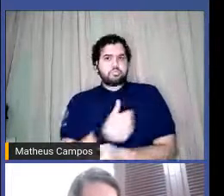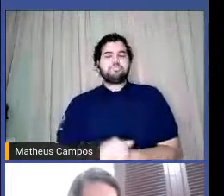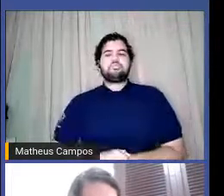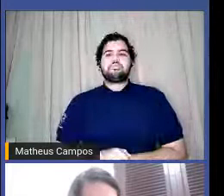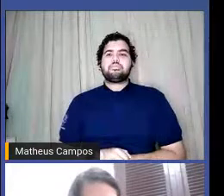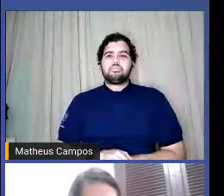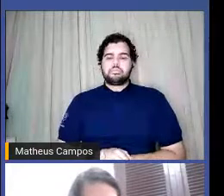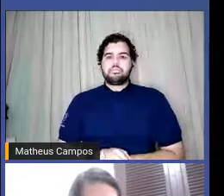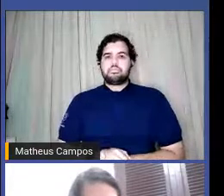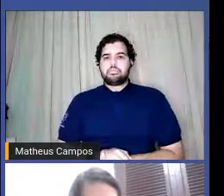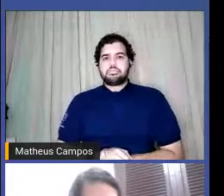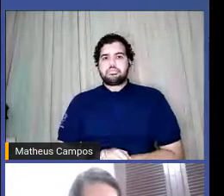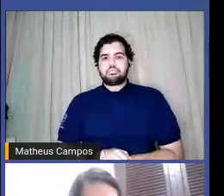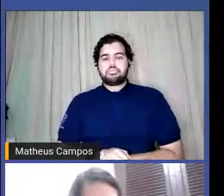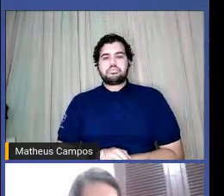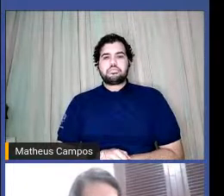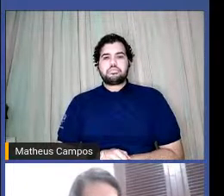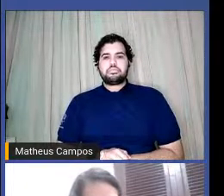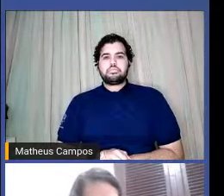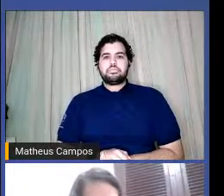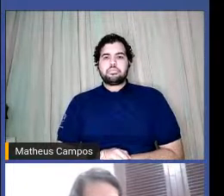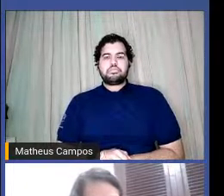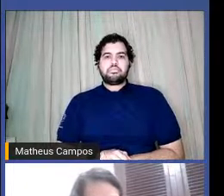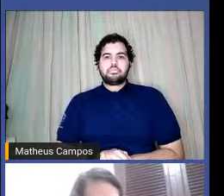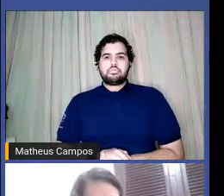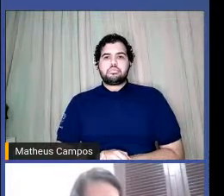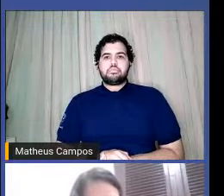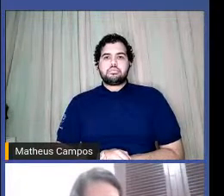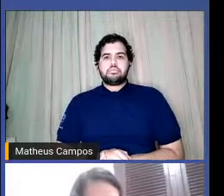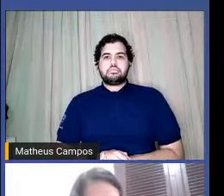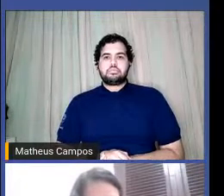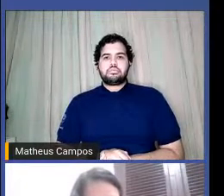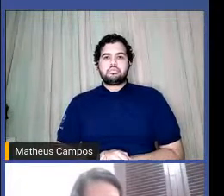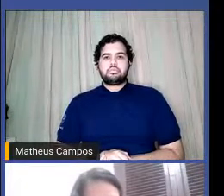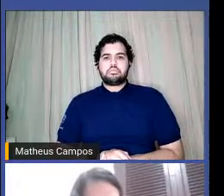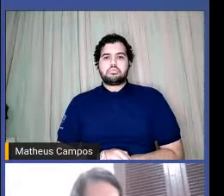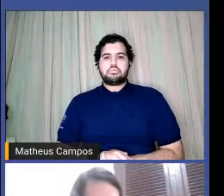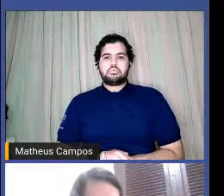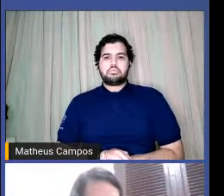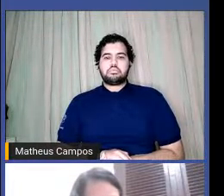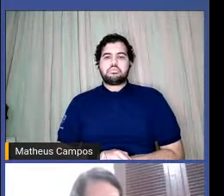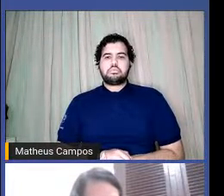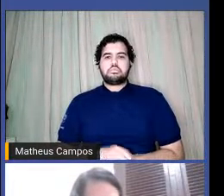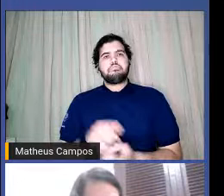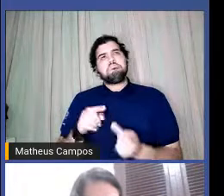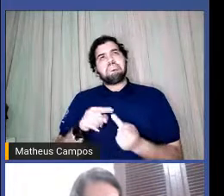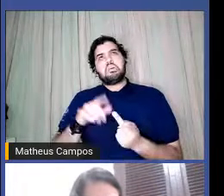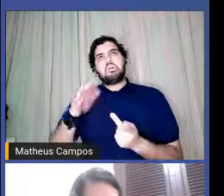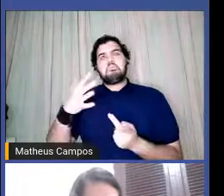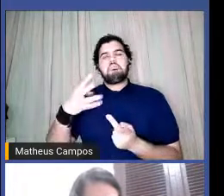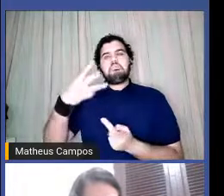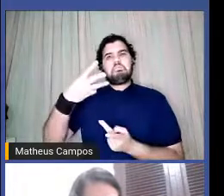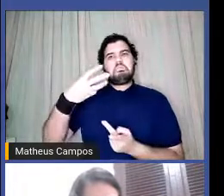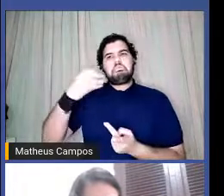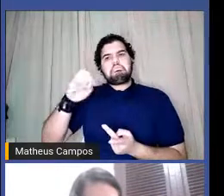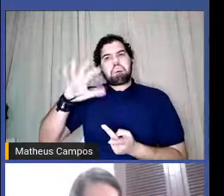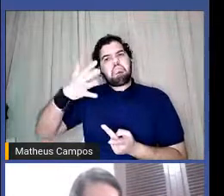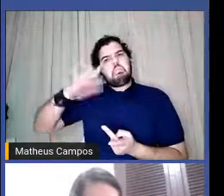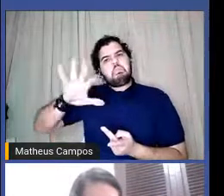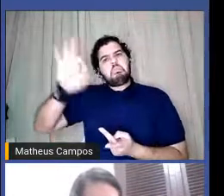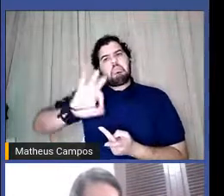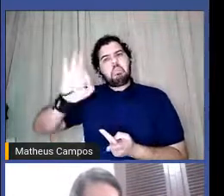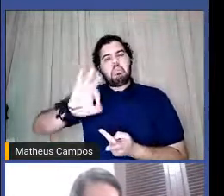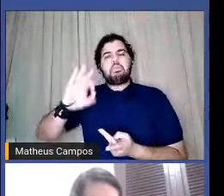e aí é 30 e poucos 30 e poucos por cento de mulheres que